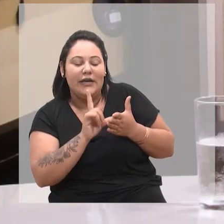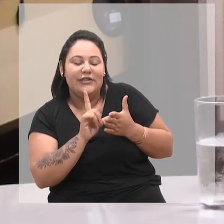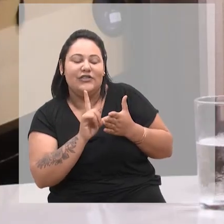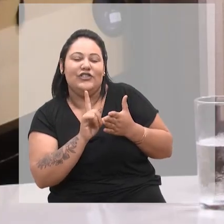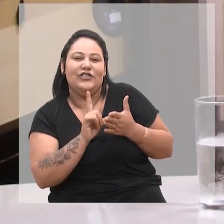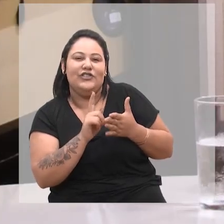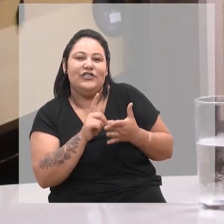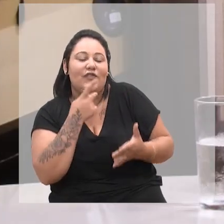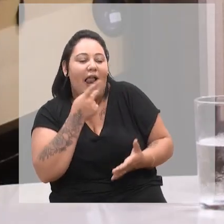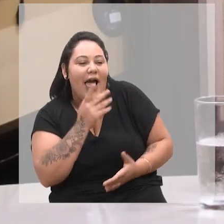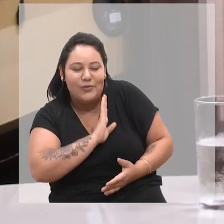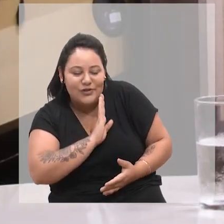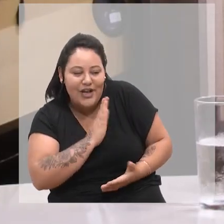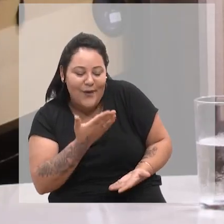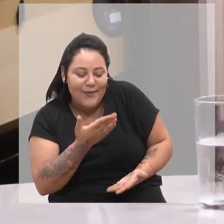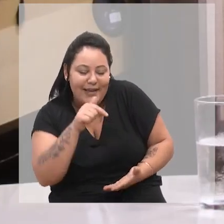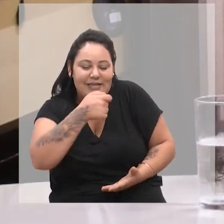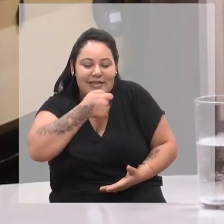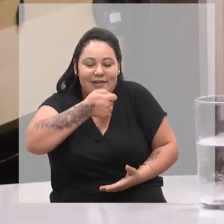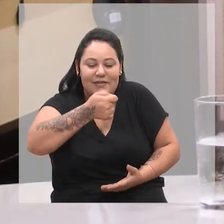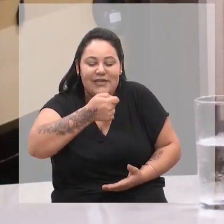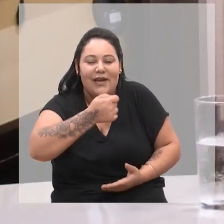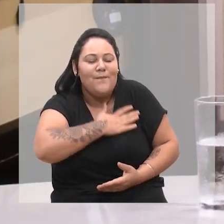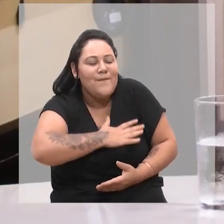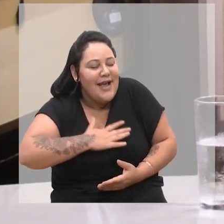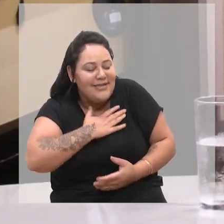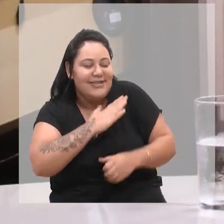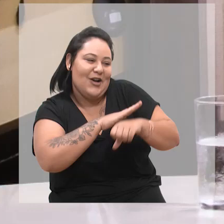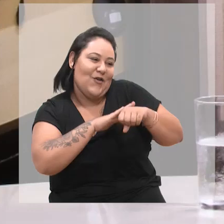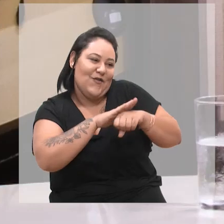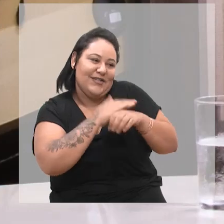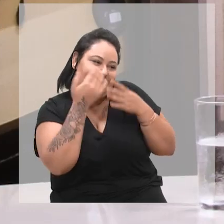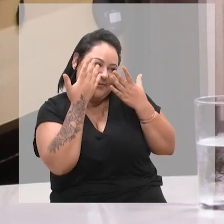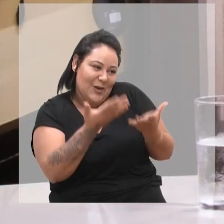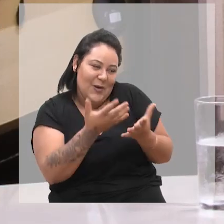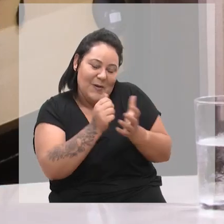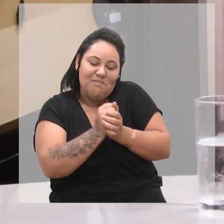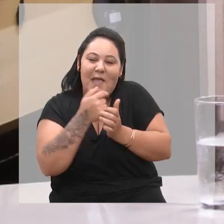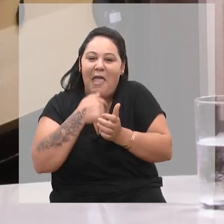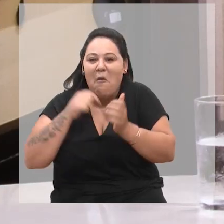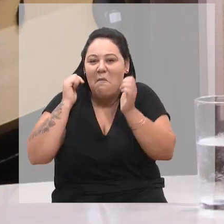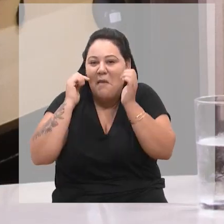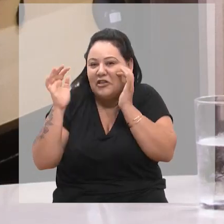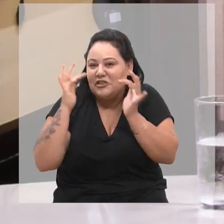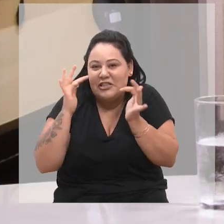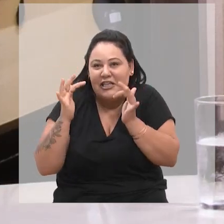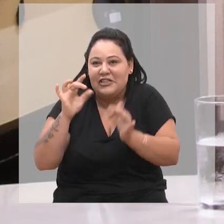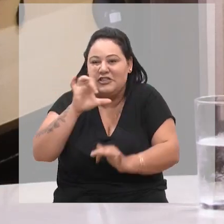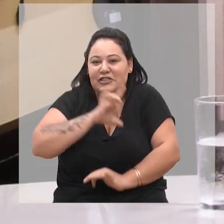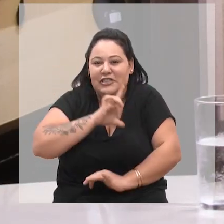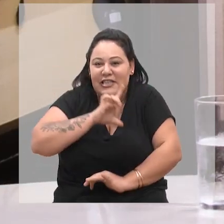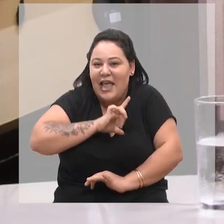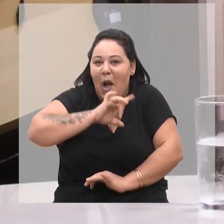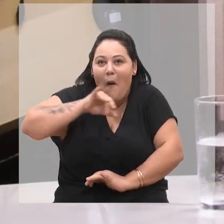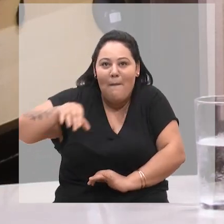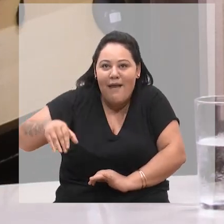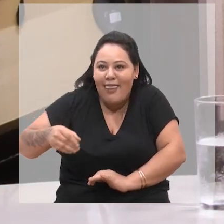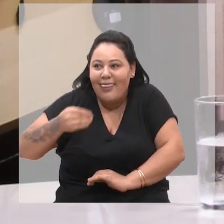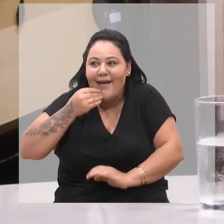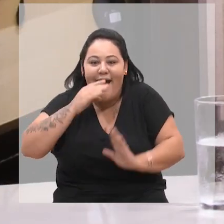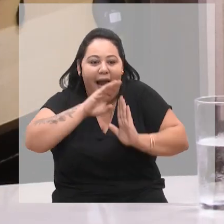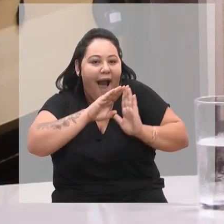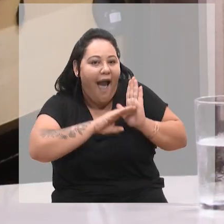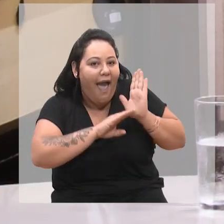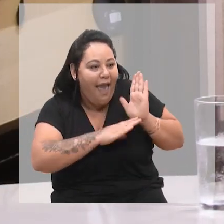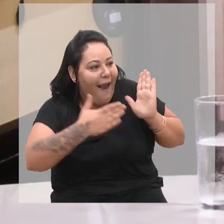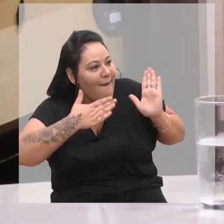despedirmos, digamos assim, é uma honra poder conversar com a senhora mesmo. Eu não imaginei que eu teria essa oportunidade na carreira